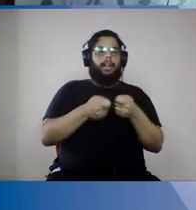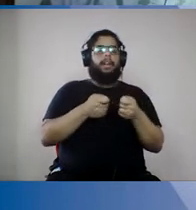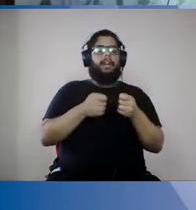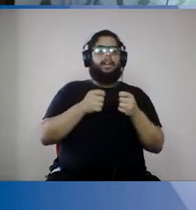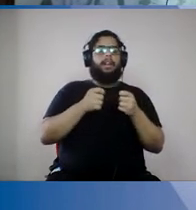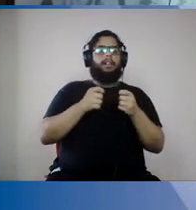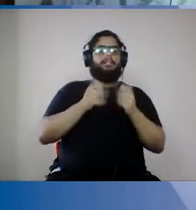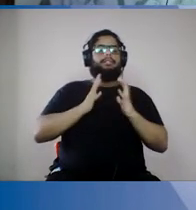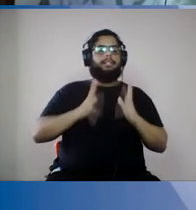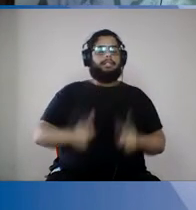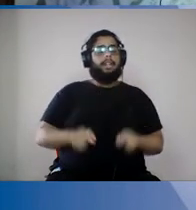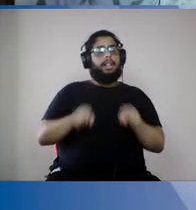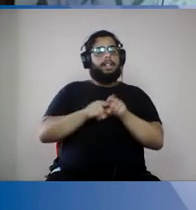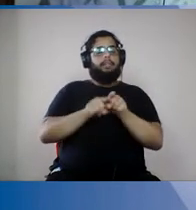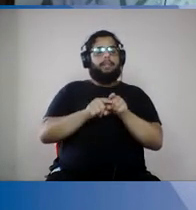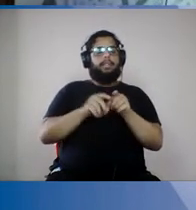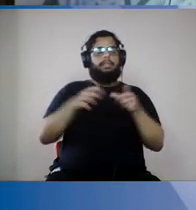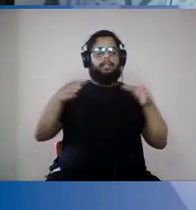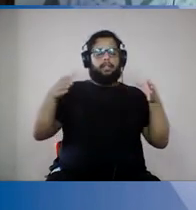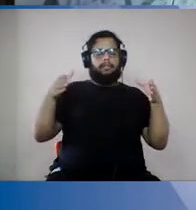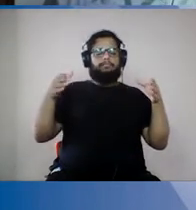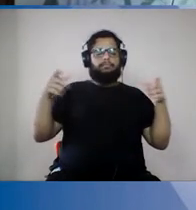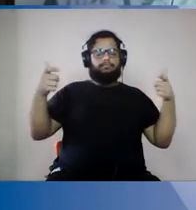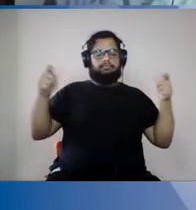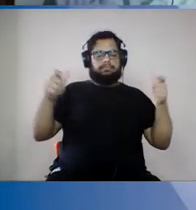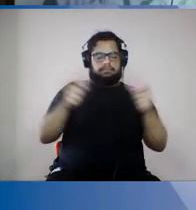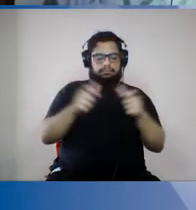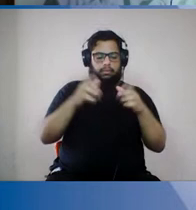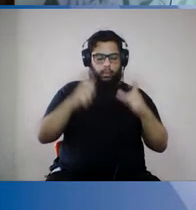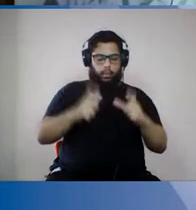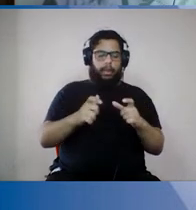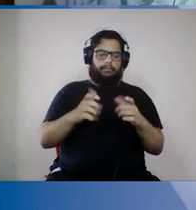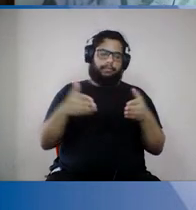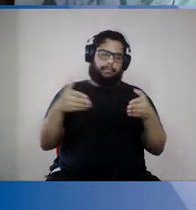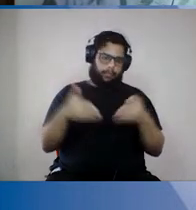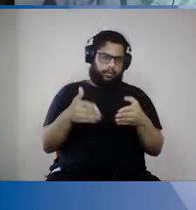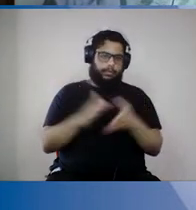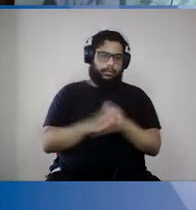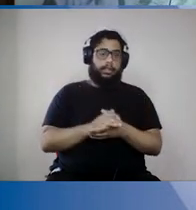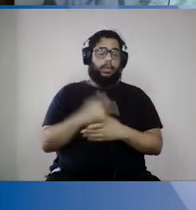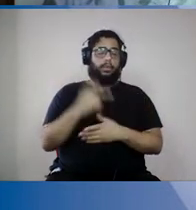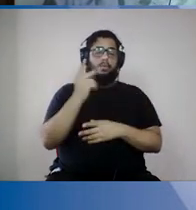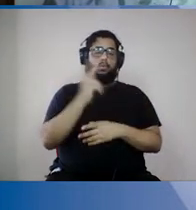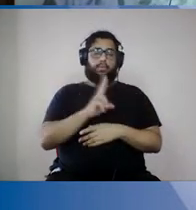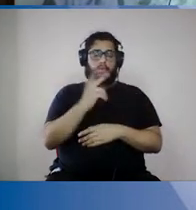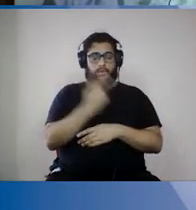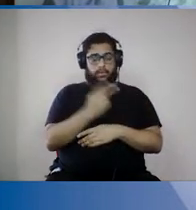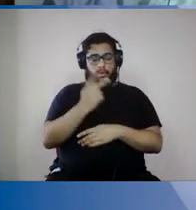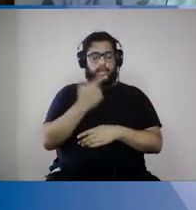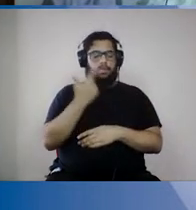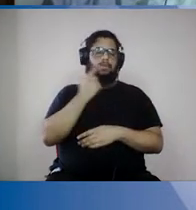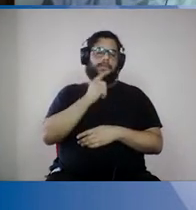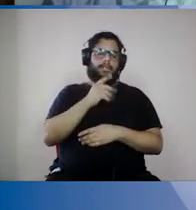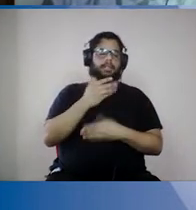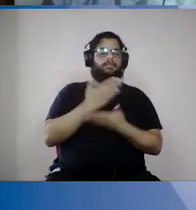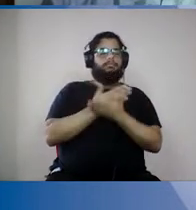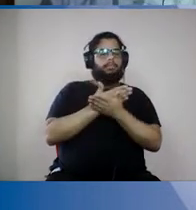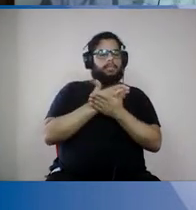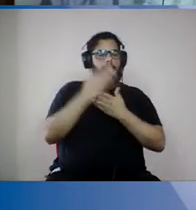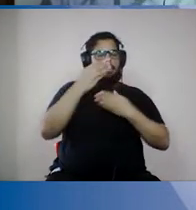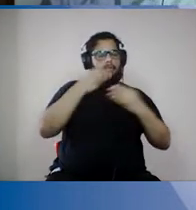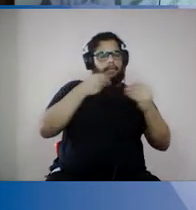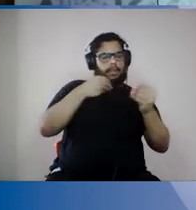fazer o bloqueio focal. Quando eu junto essas duas coisas, aí sim, eu consigo começar a fazer a flexibilização